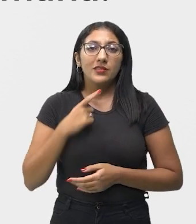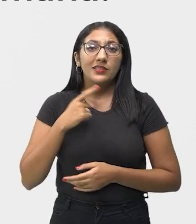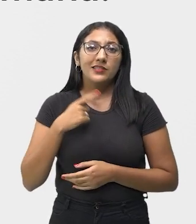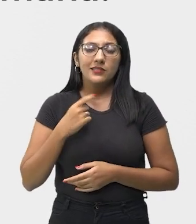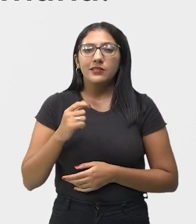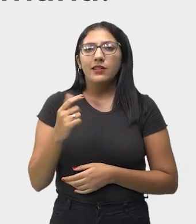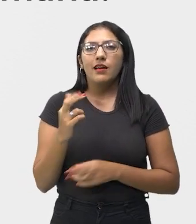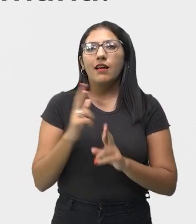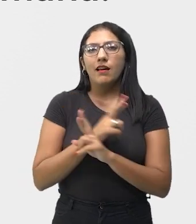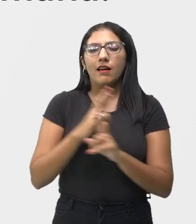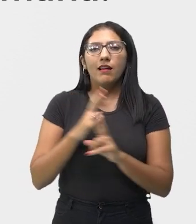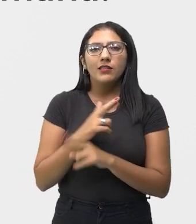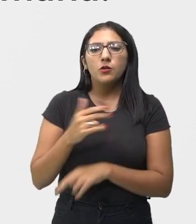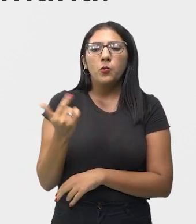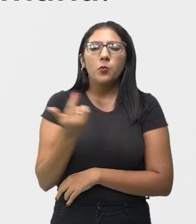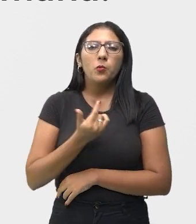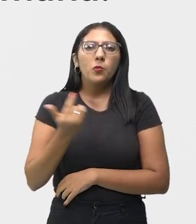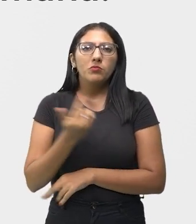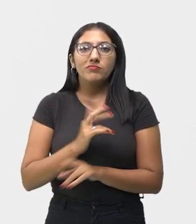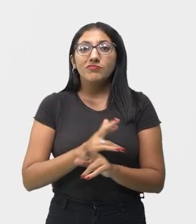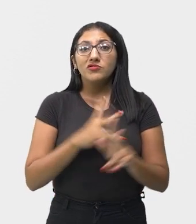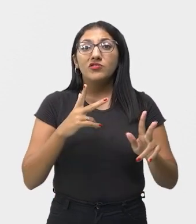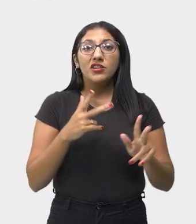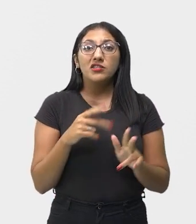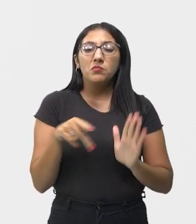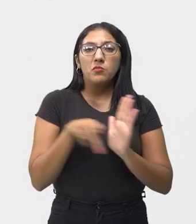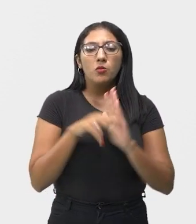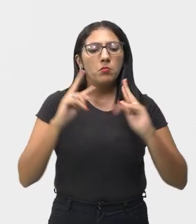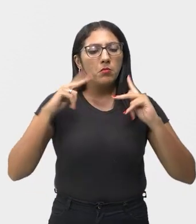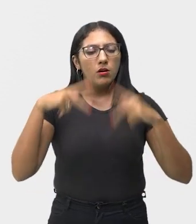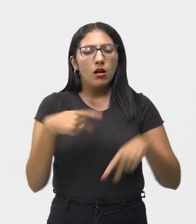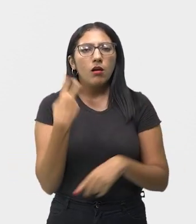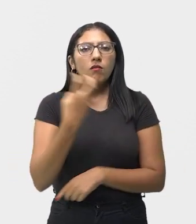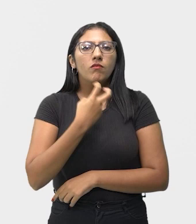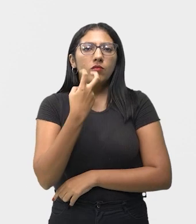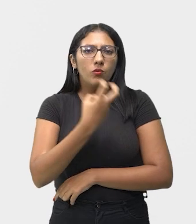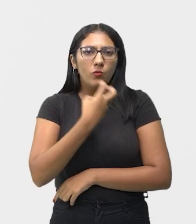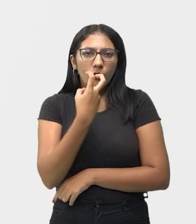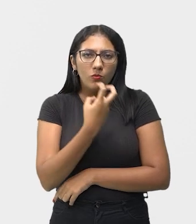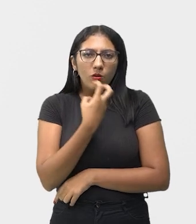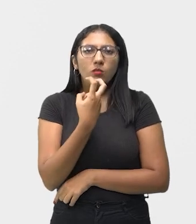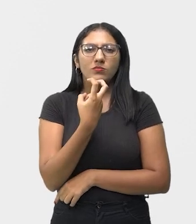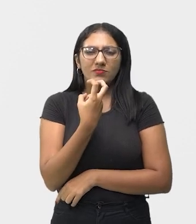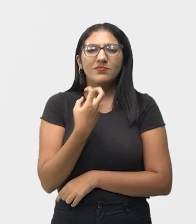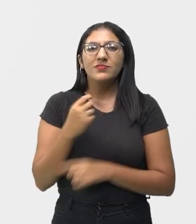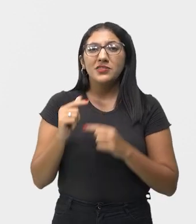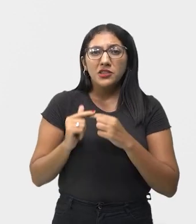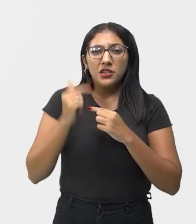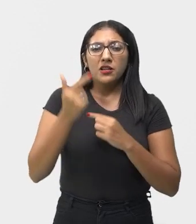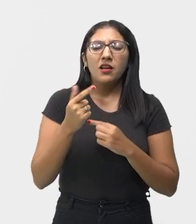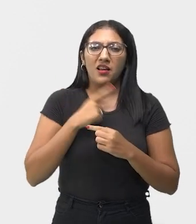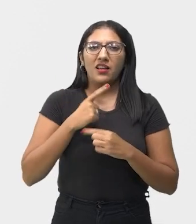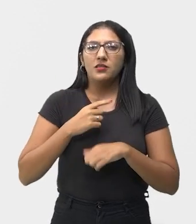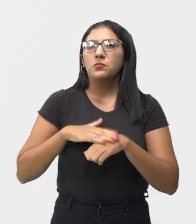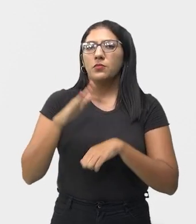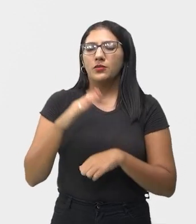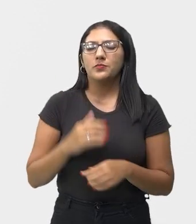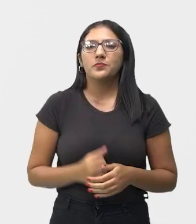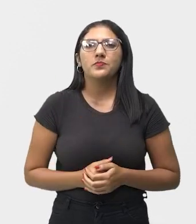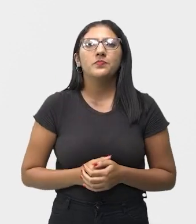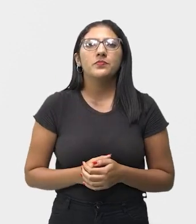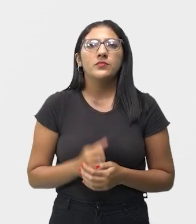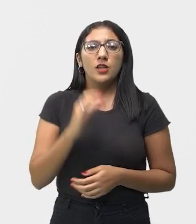secundários em relação à voz humana. Então, a partir dali, o instrumento é muito mais explorado. O